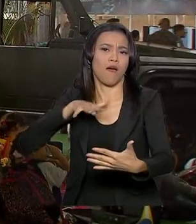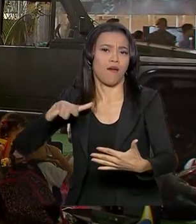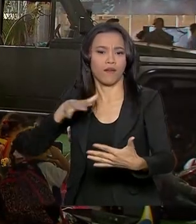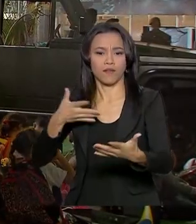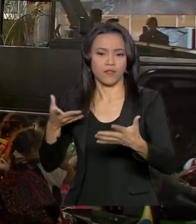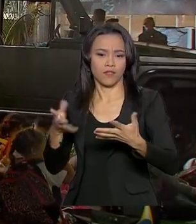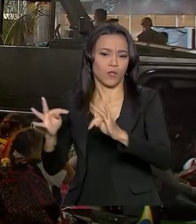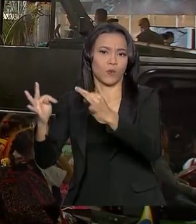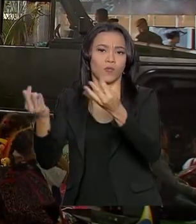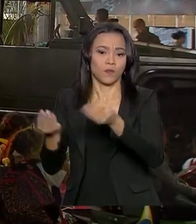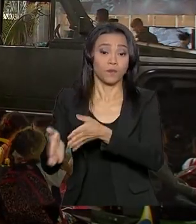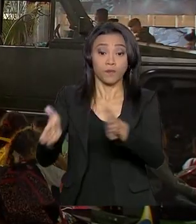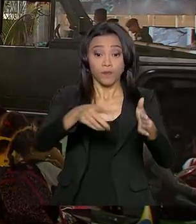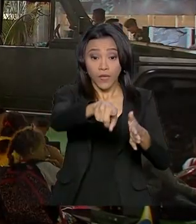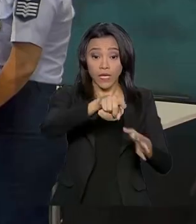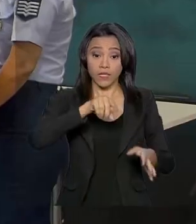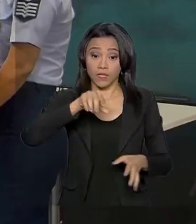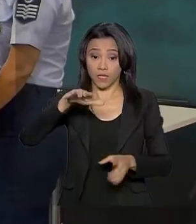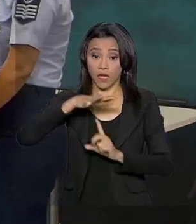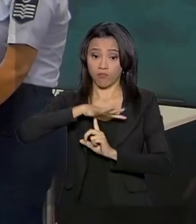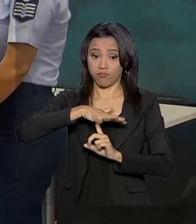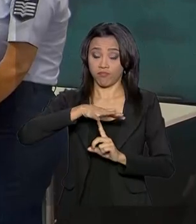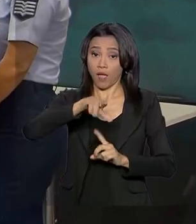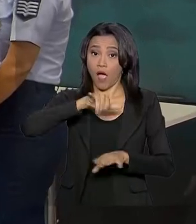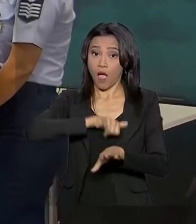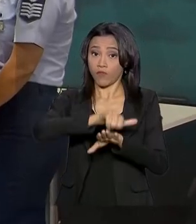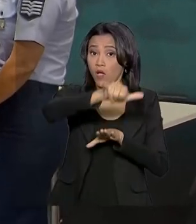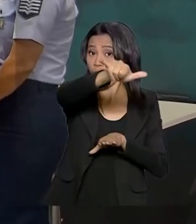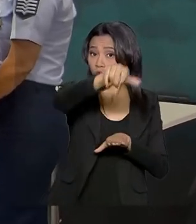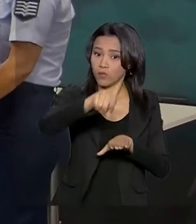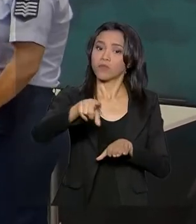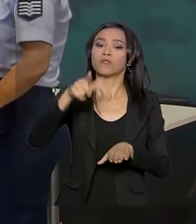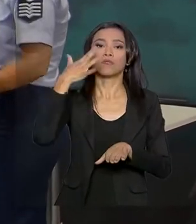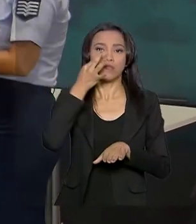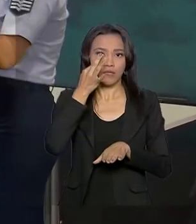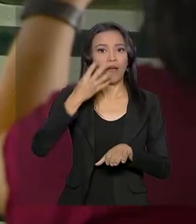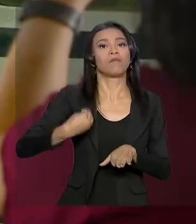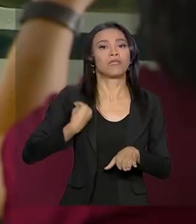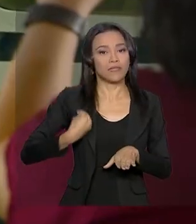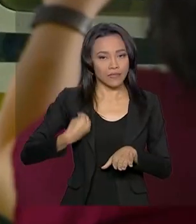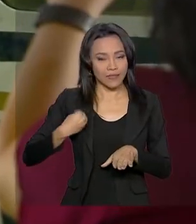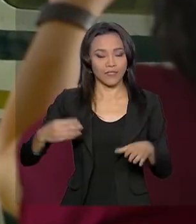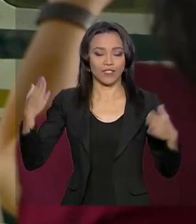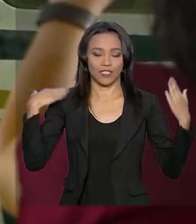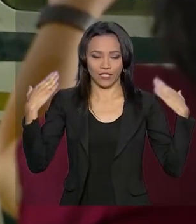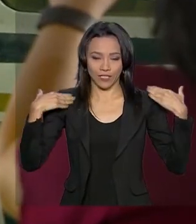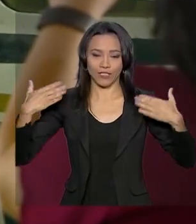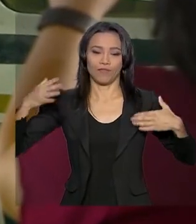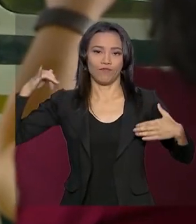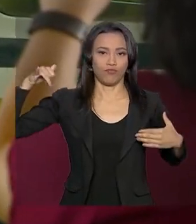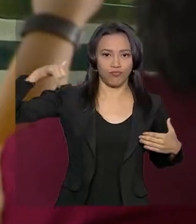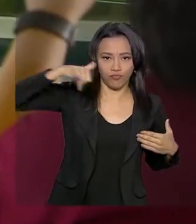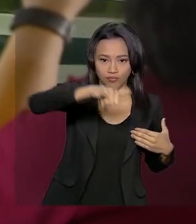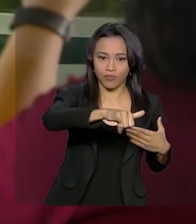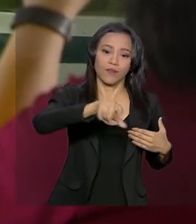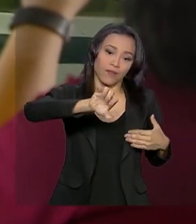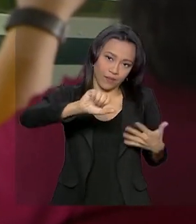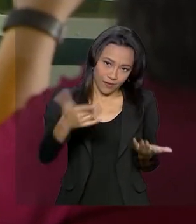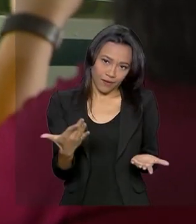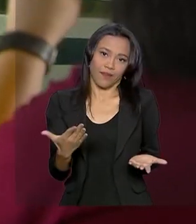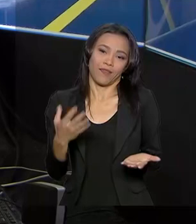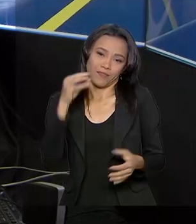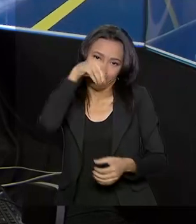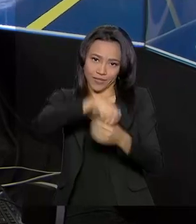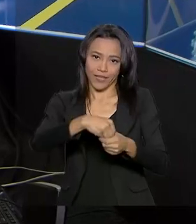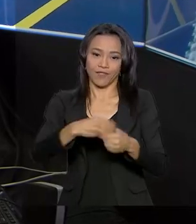estacionado no pátio denuncia que a aeronáutica também está por aqui. E claro, tem que tirar uma foto dentro